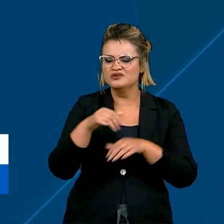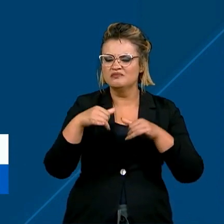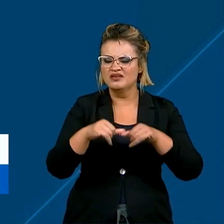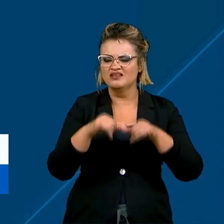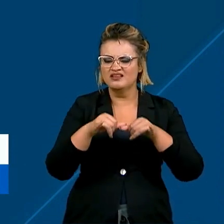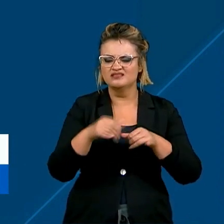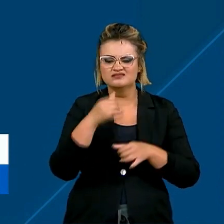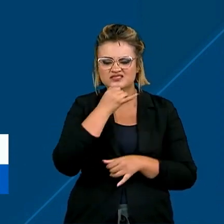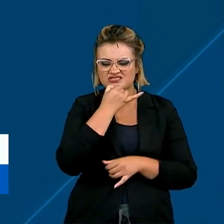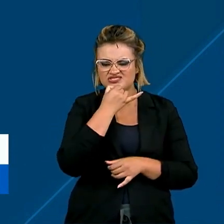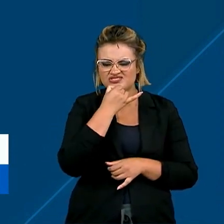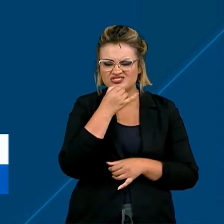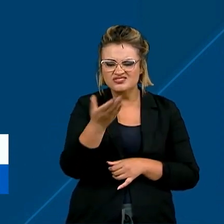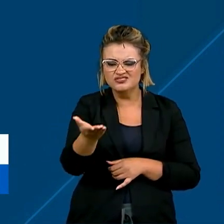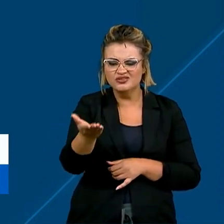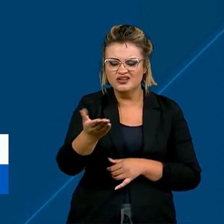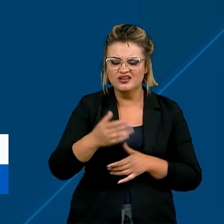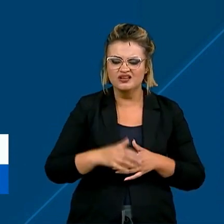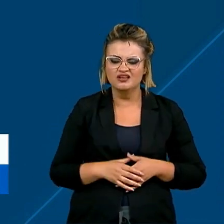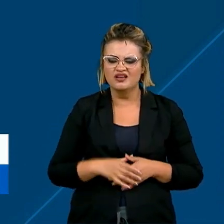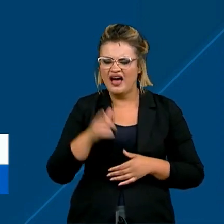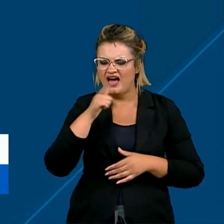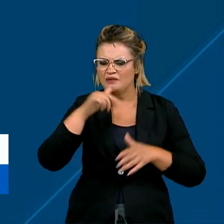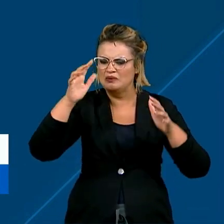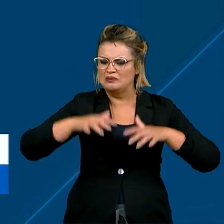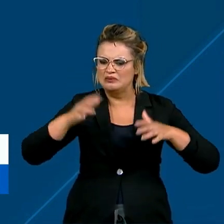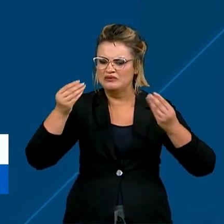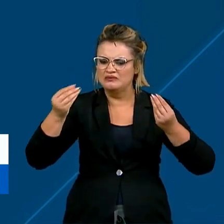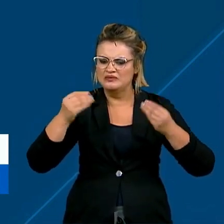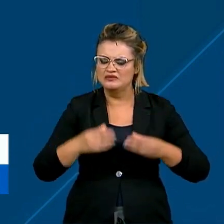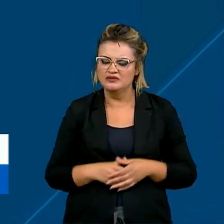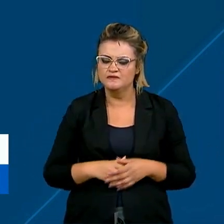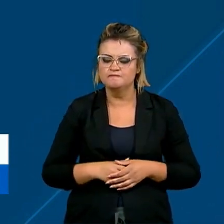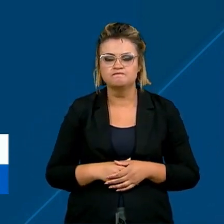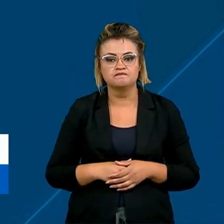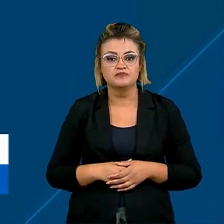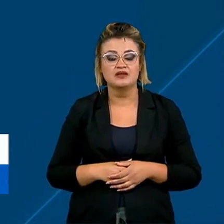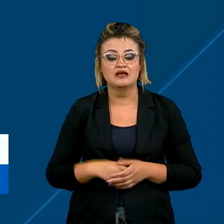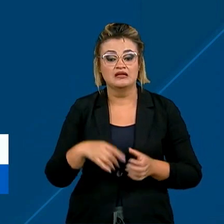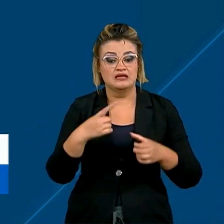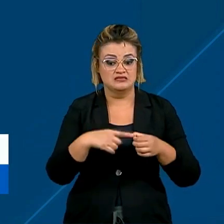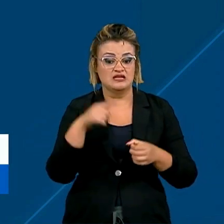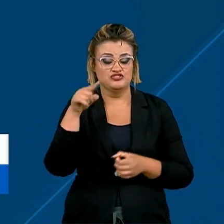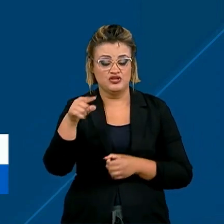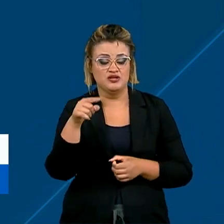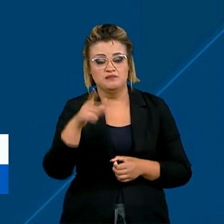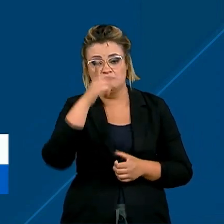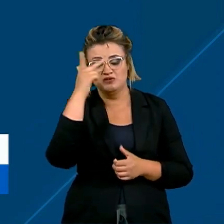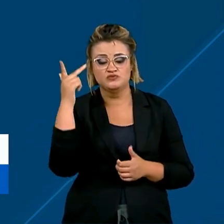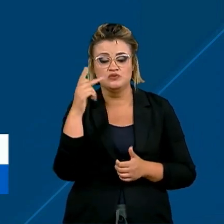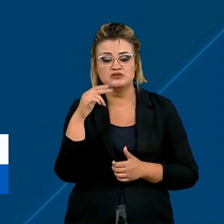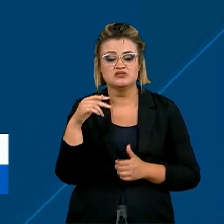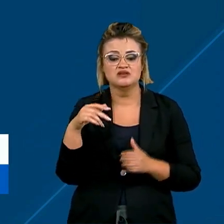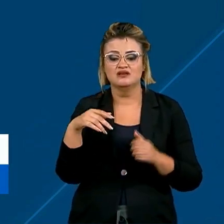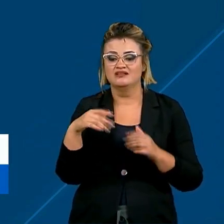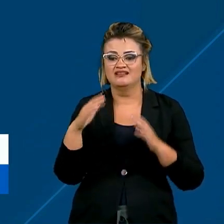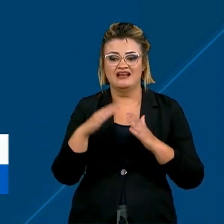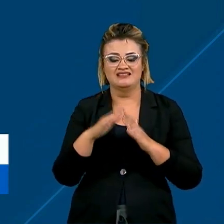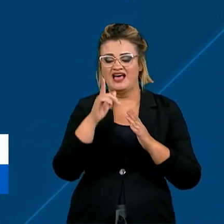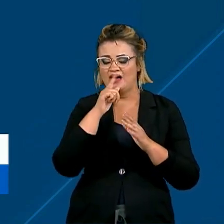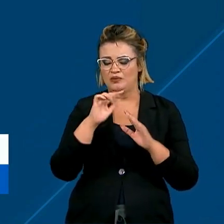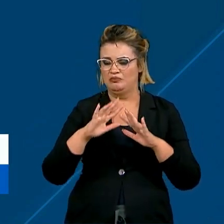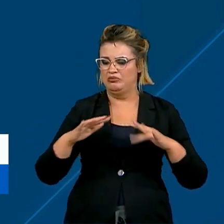coisa mais triste que tem. De tanto da água que eu não sei de onde vem. No município de Carapébus, os moradores ficaram ilhados.